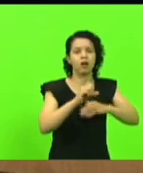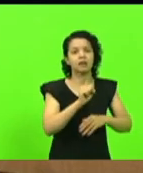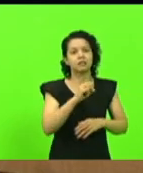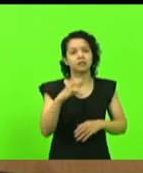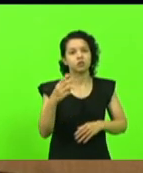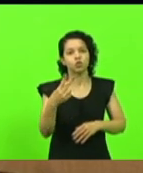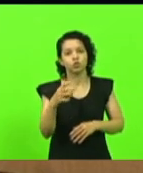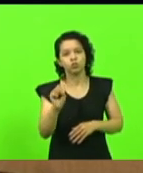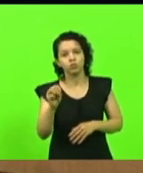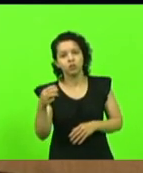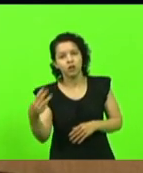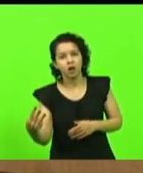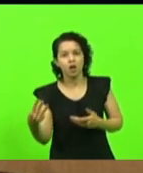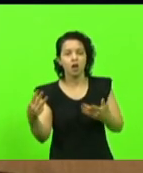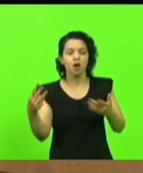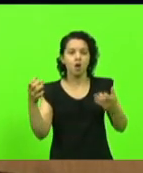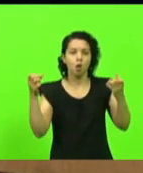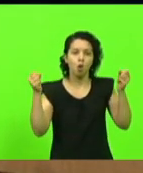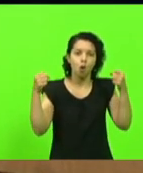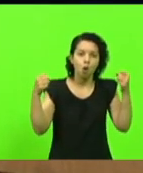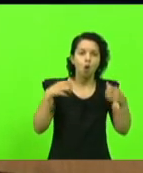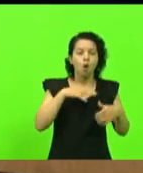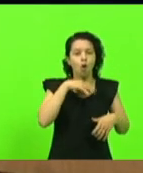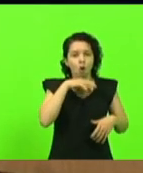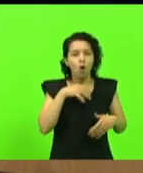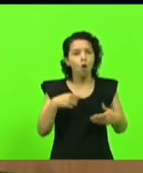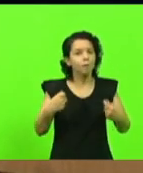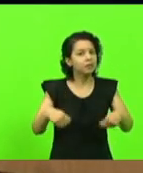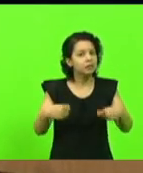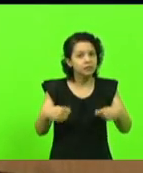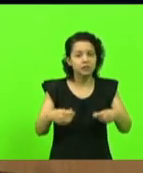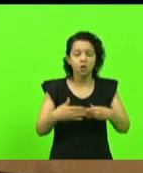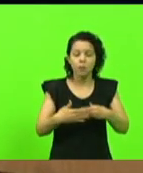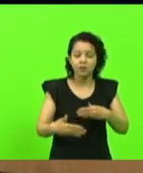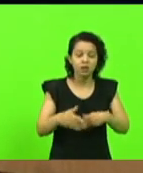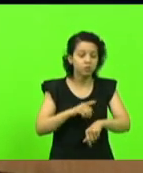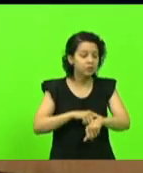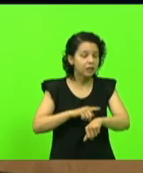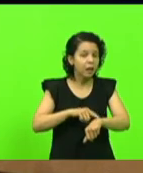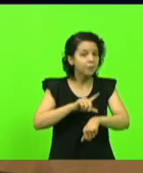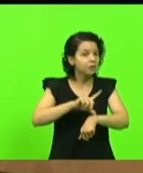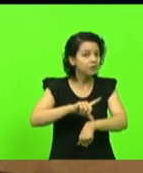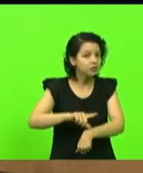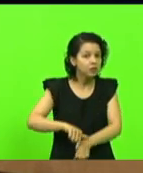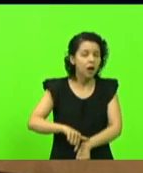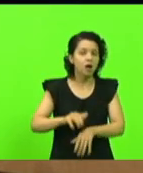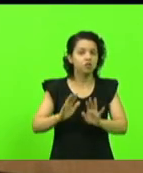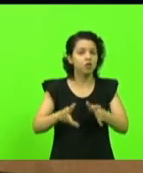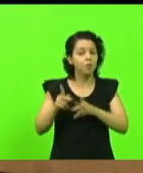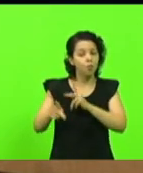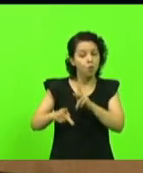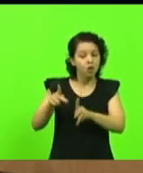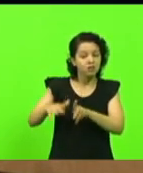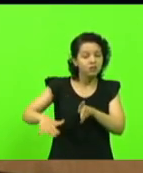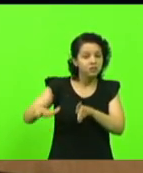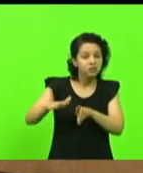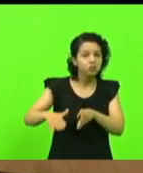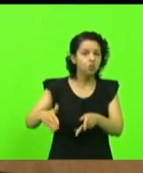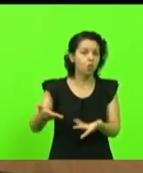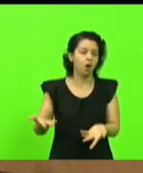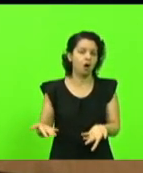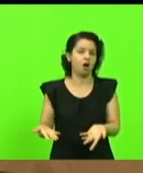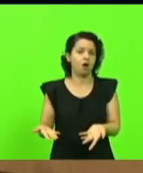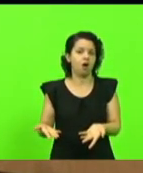concorda Chapecó tem que começar o tempo está passando a população regional está perdendo